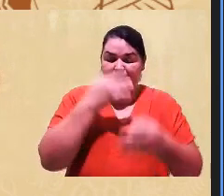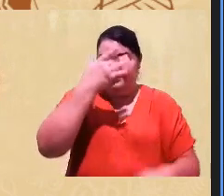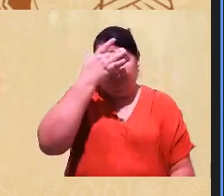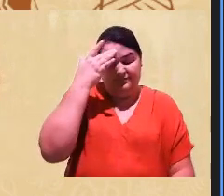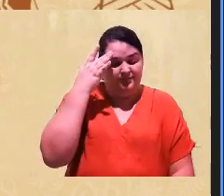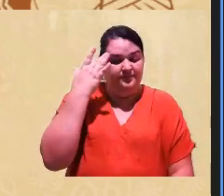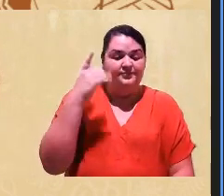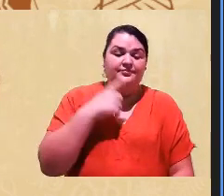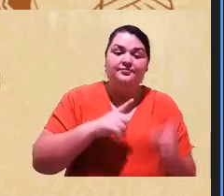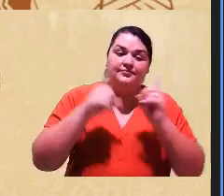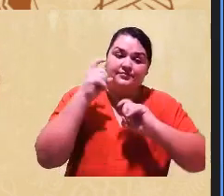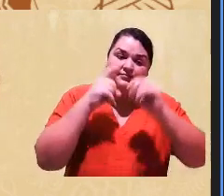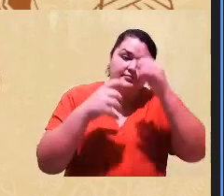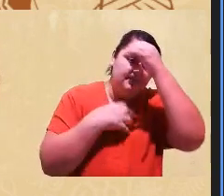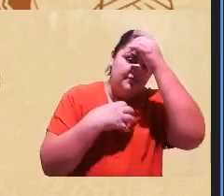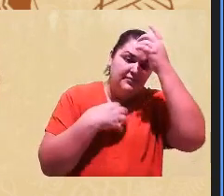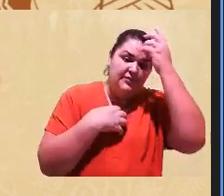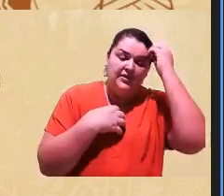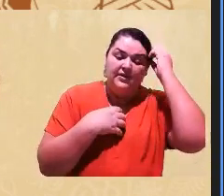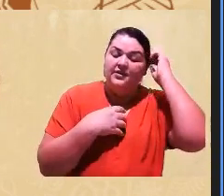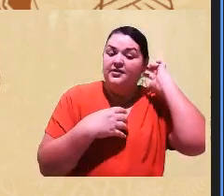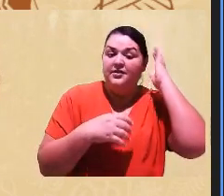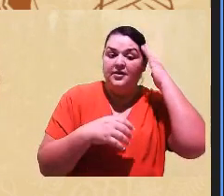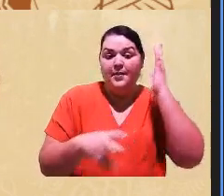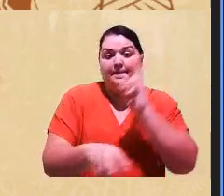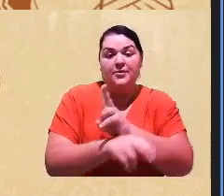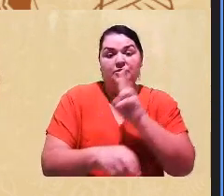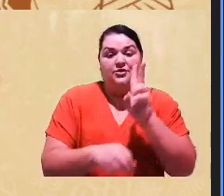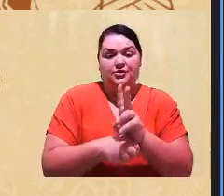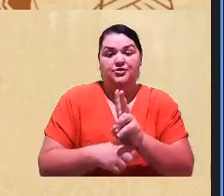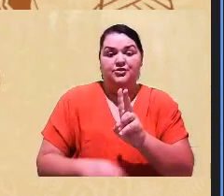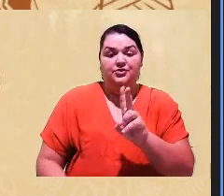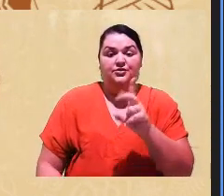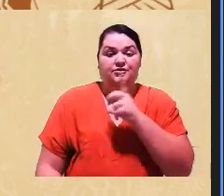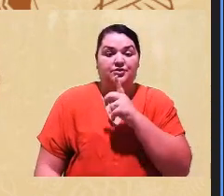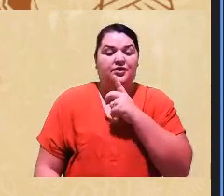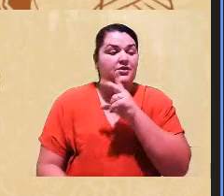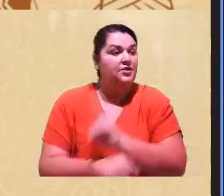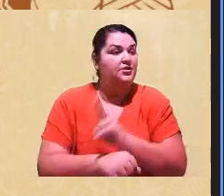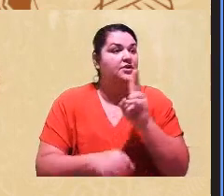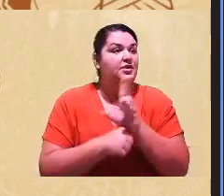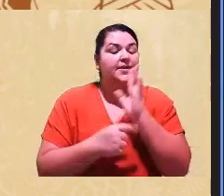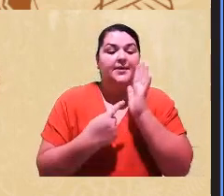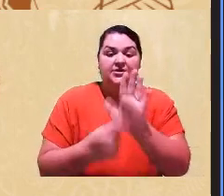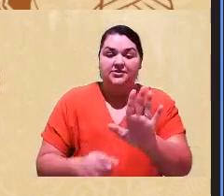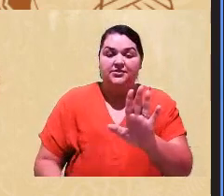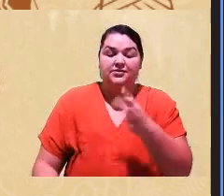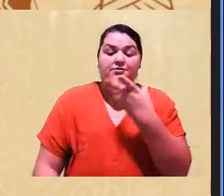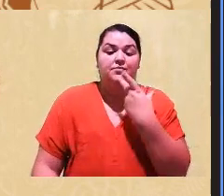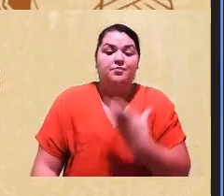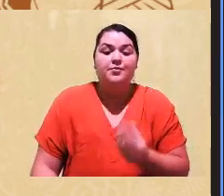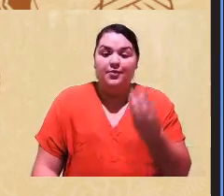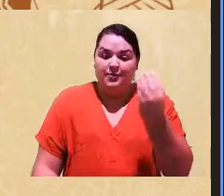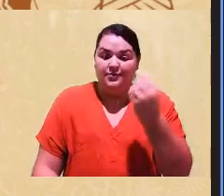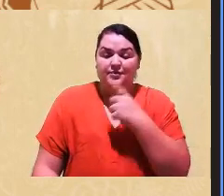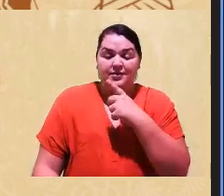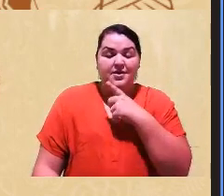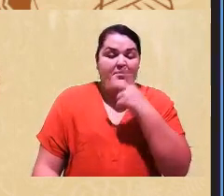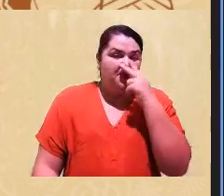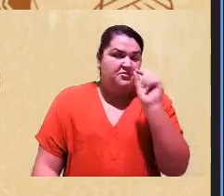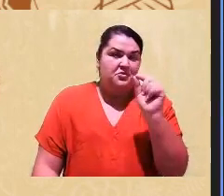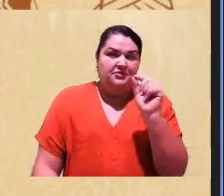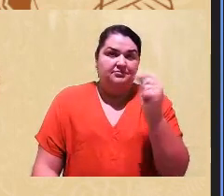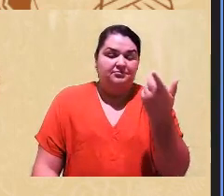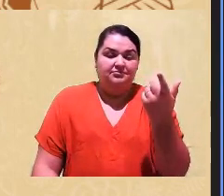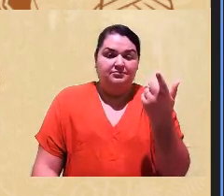expressão me sentir protegido. Protegido apareceu assim, gente, muito. Parecia uma coisa,